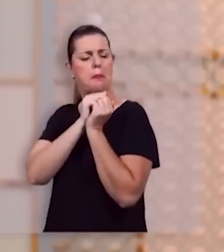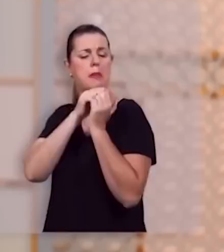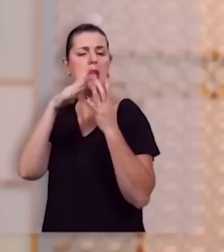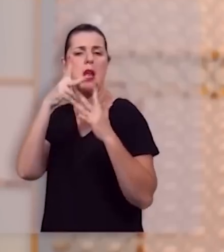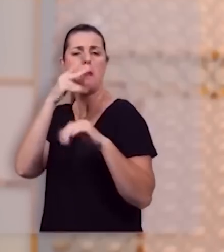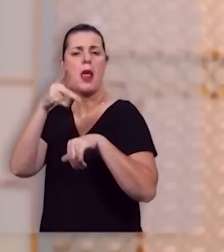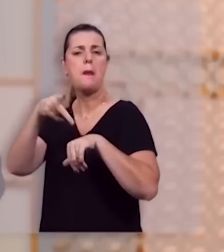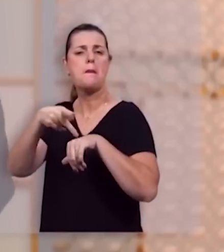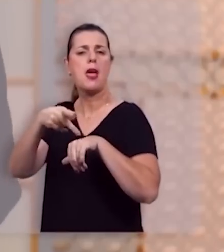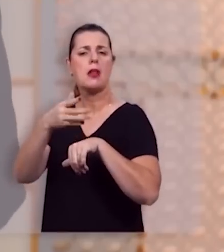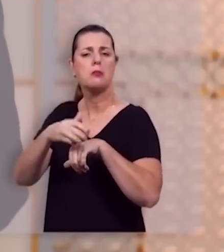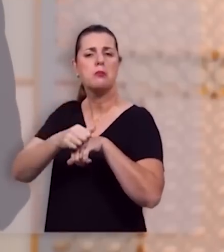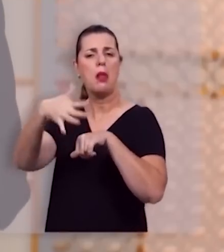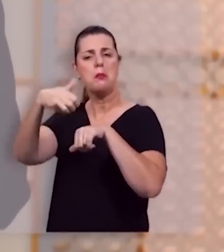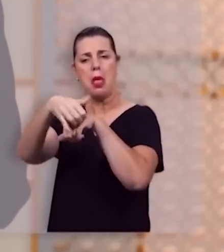pedras preciosas.